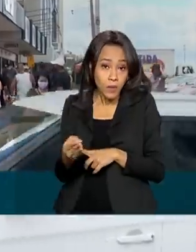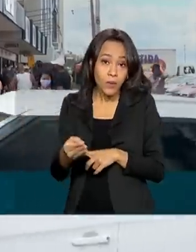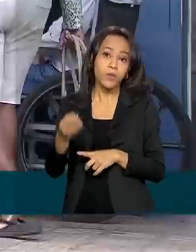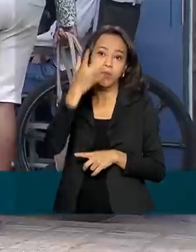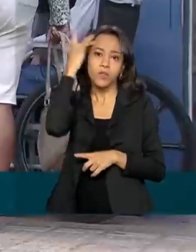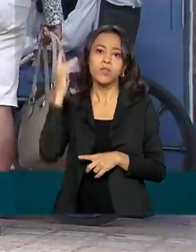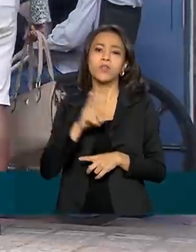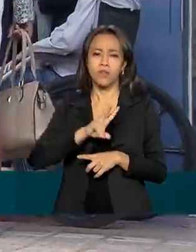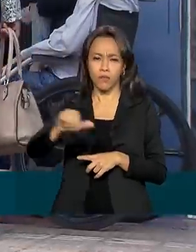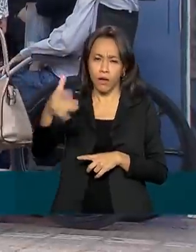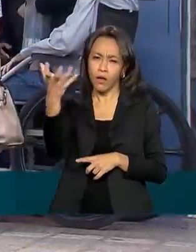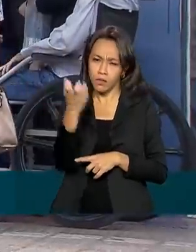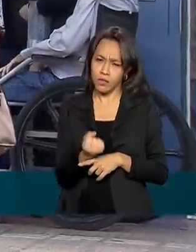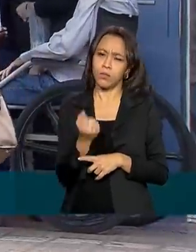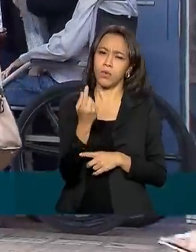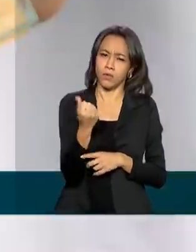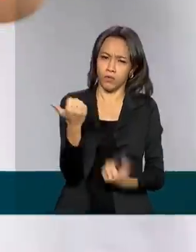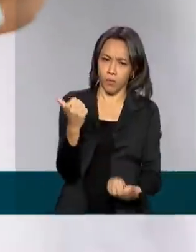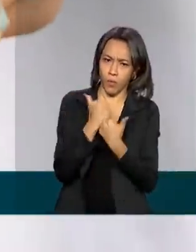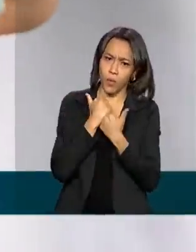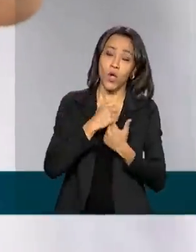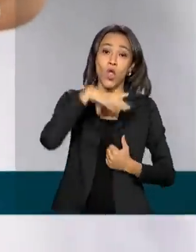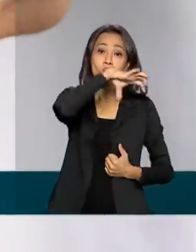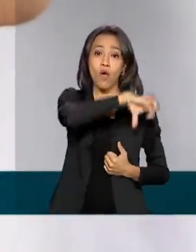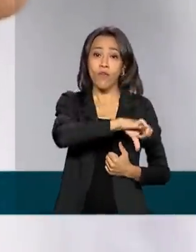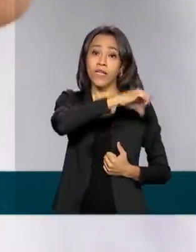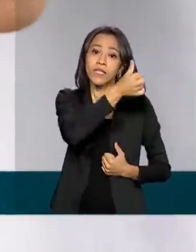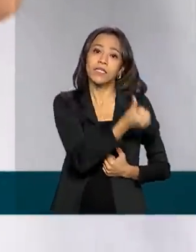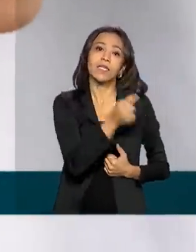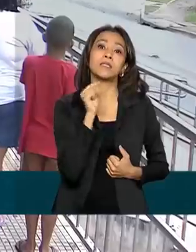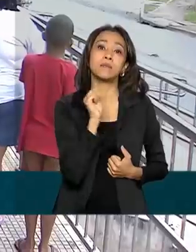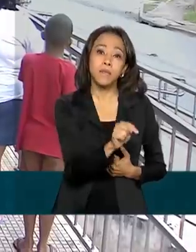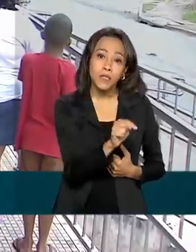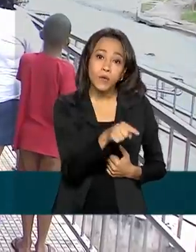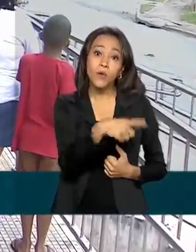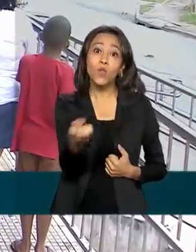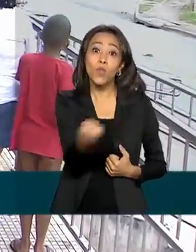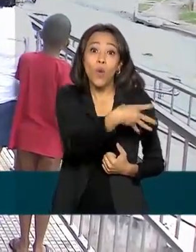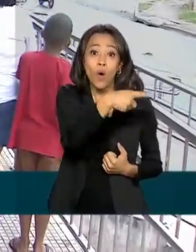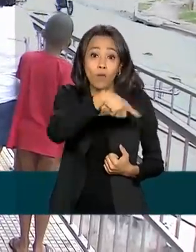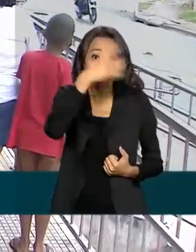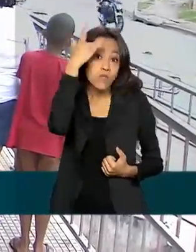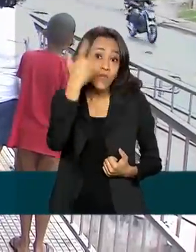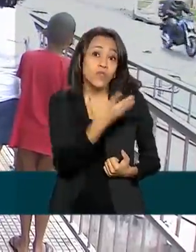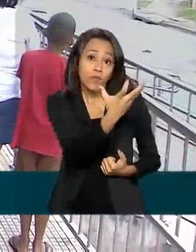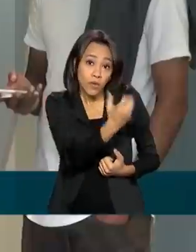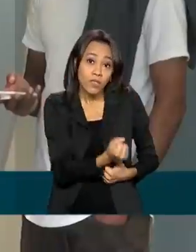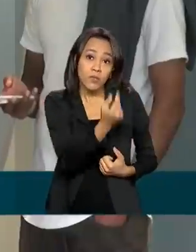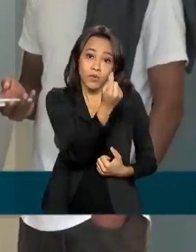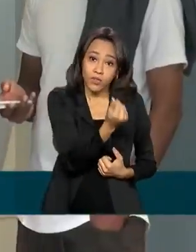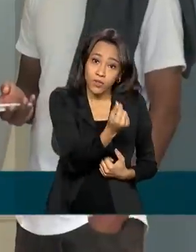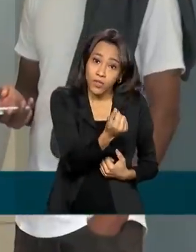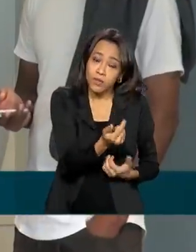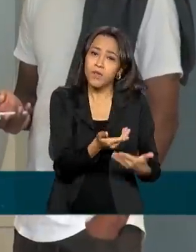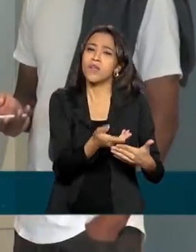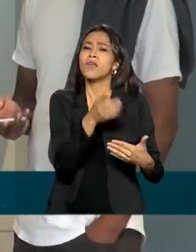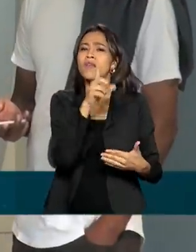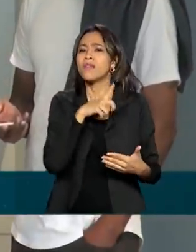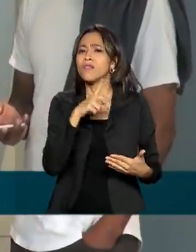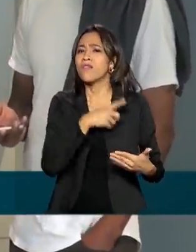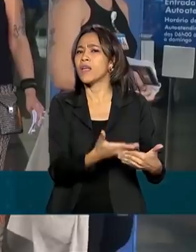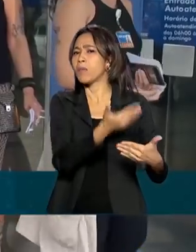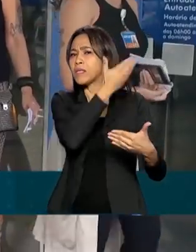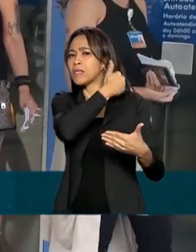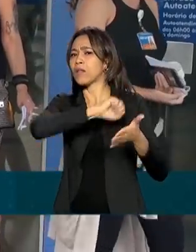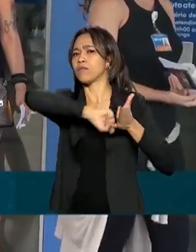auxílio a partir de hoje, 96 mil estão no grupo de novos beneficiários ou trabalhadores que tiveram esse pagamento